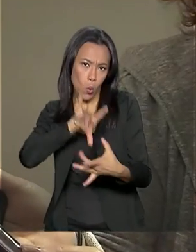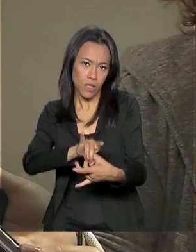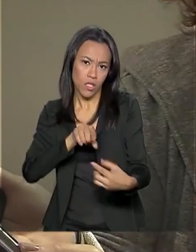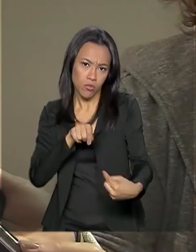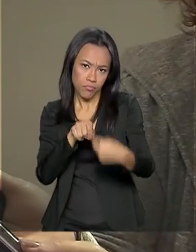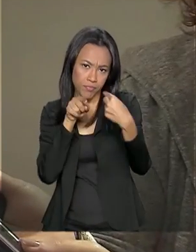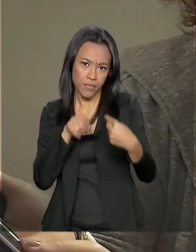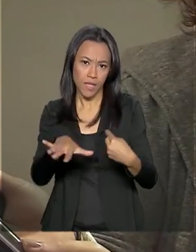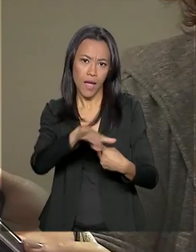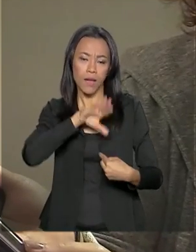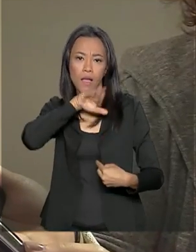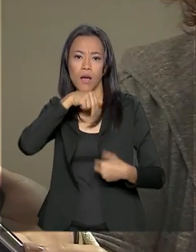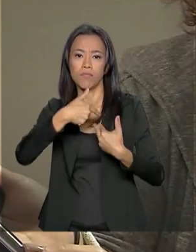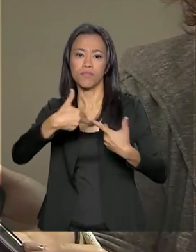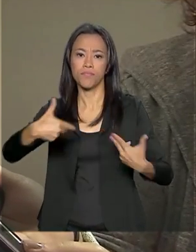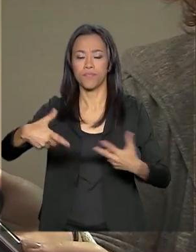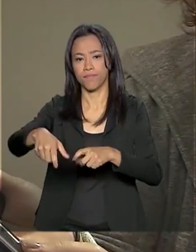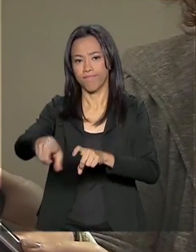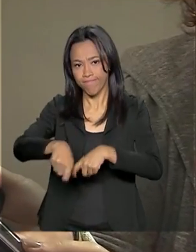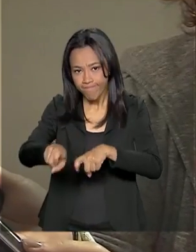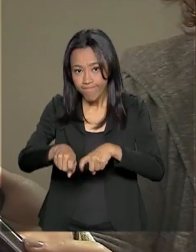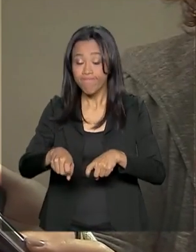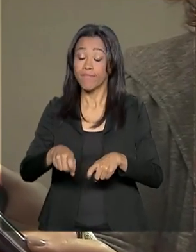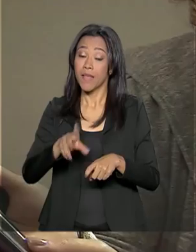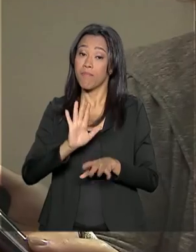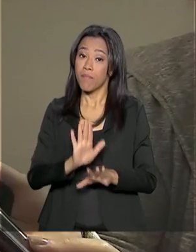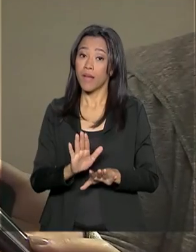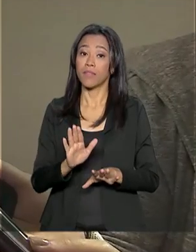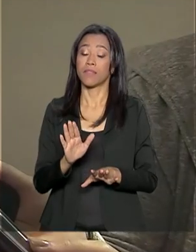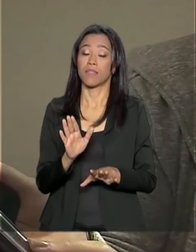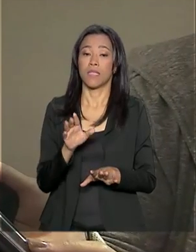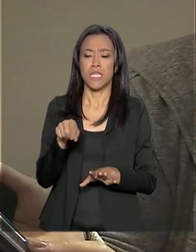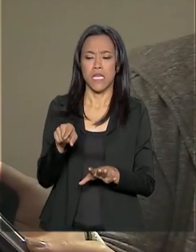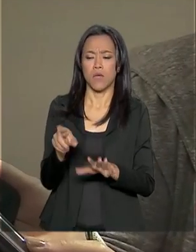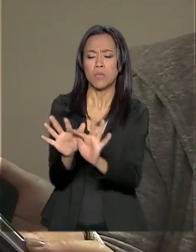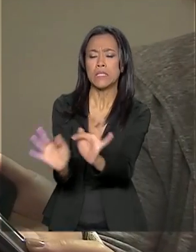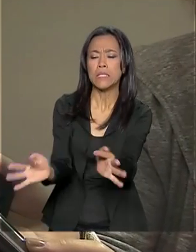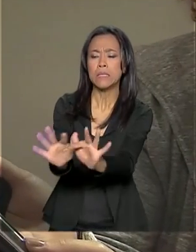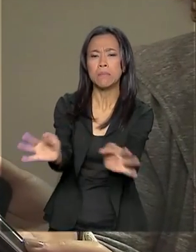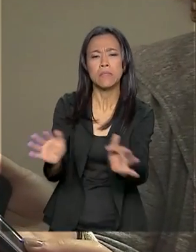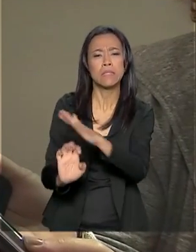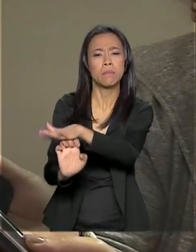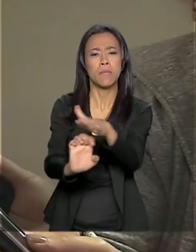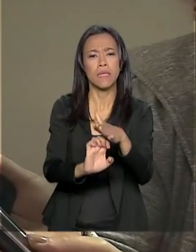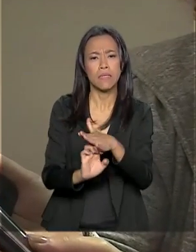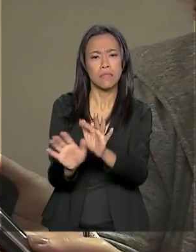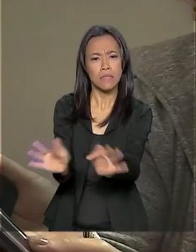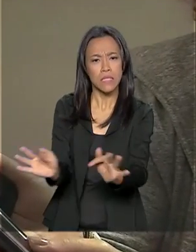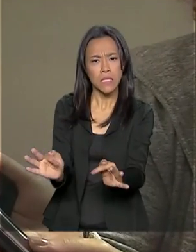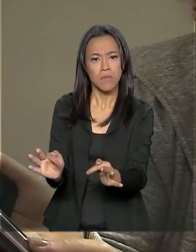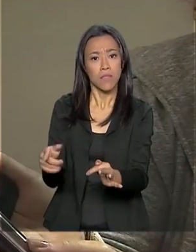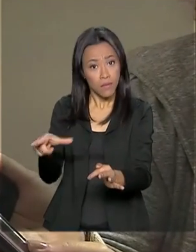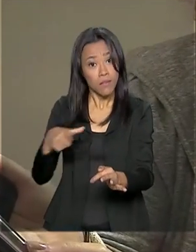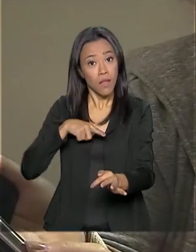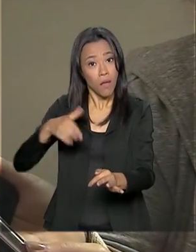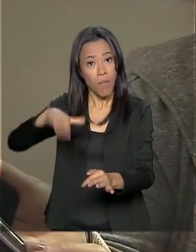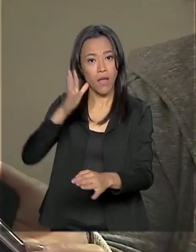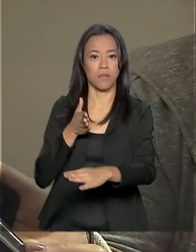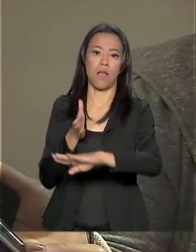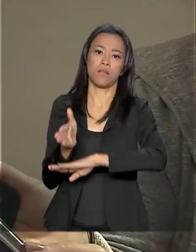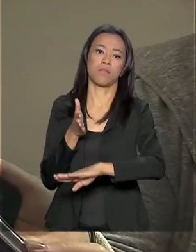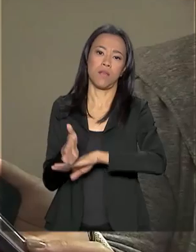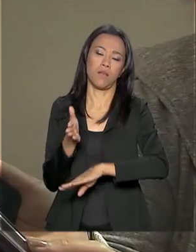agropecuária. Mas nós vamos deixar, vamos dizer assim, com que os pequenos e os médios tenham mais acesso a esse